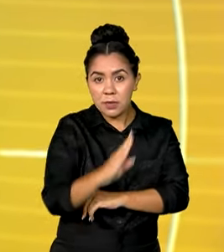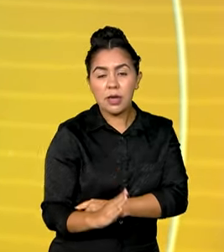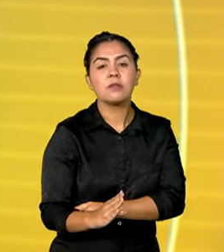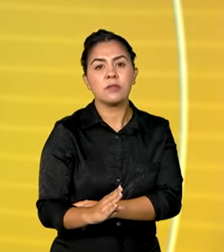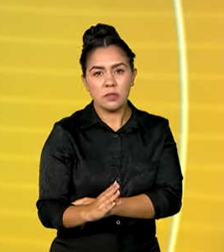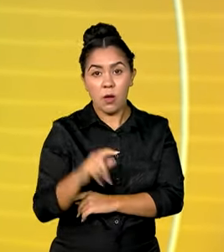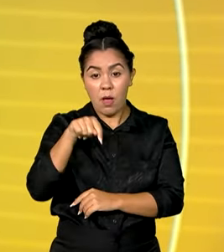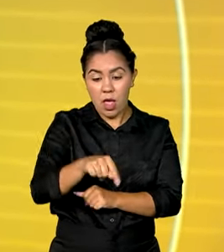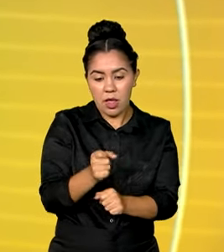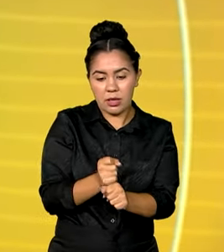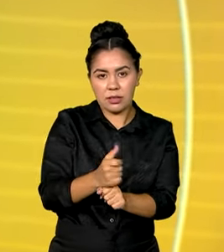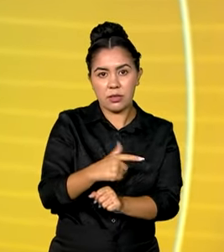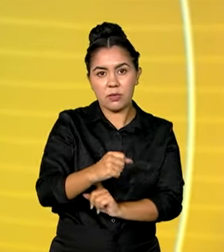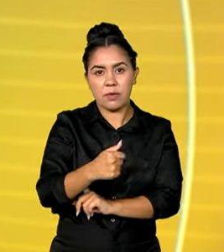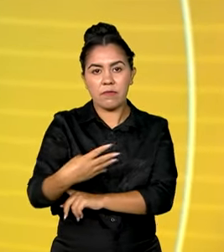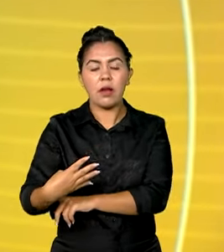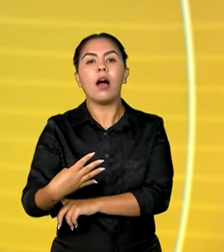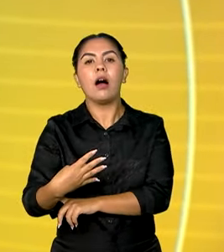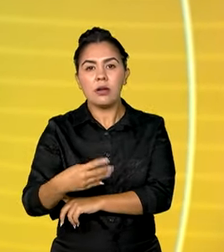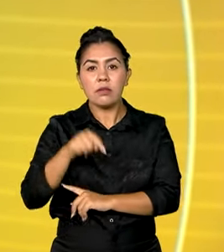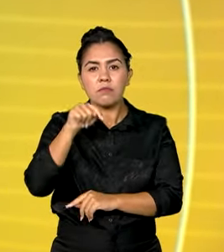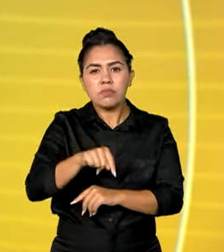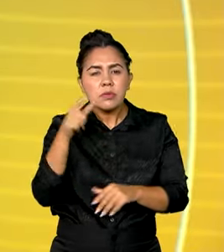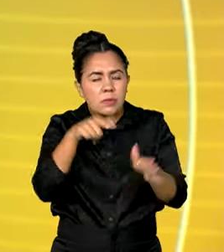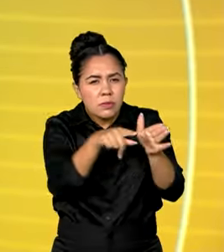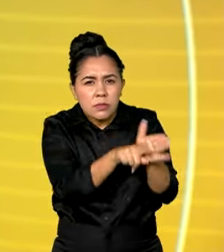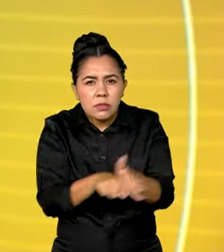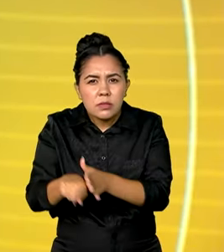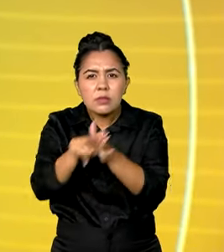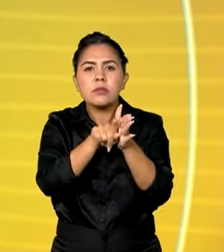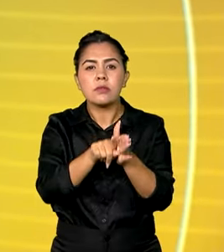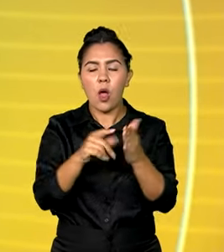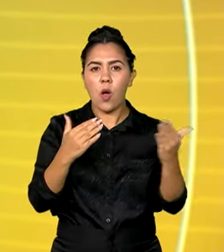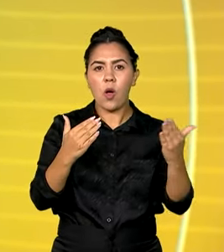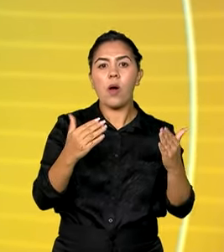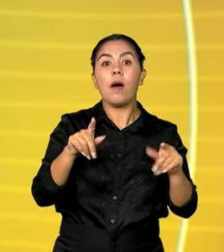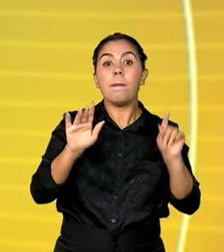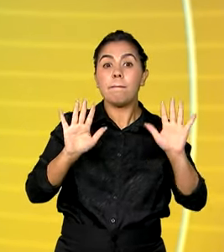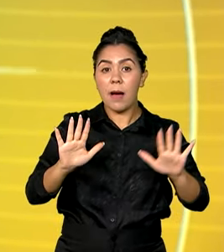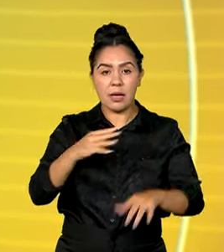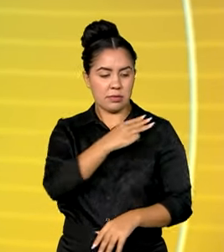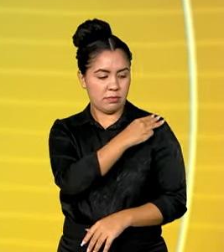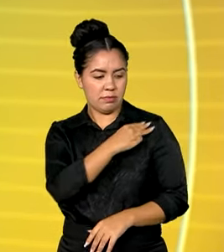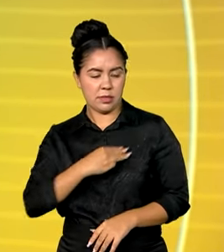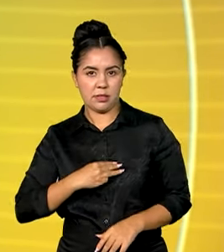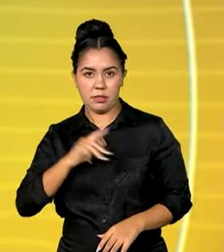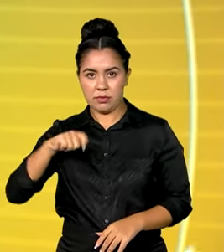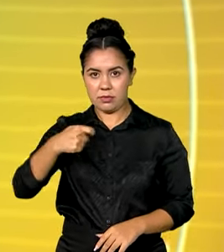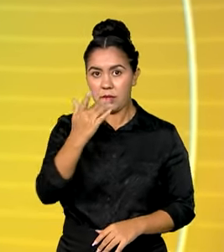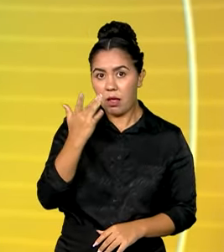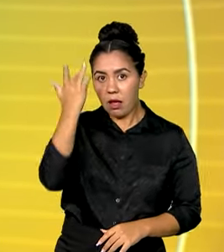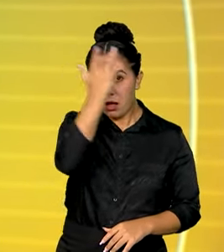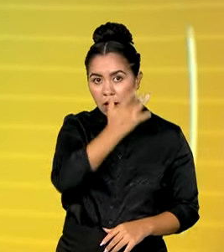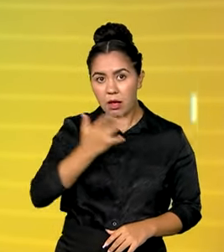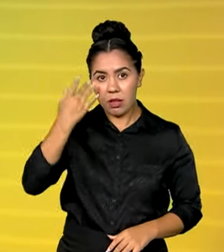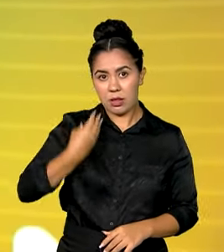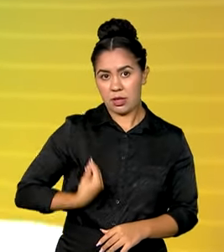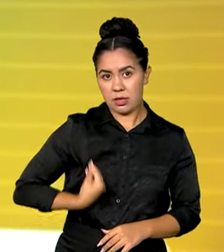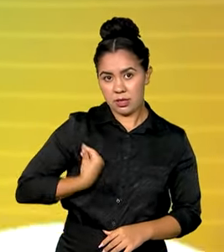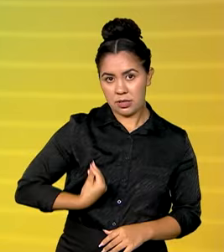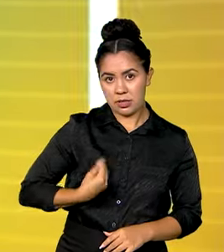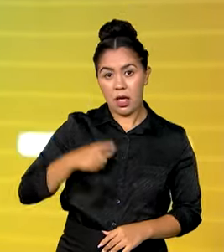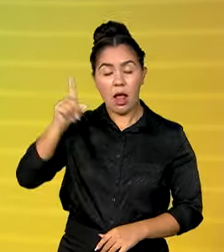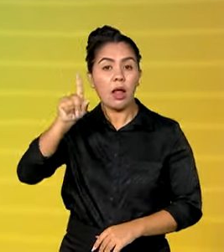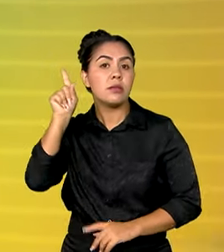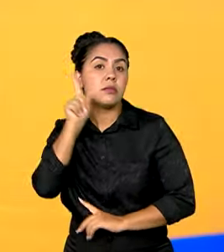feita pelo Fundo Monetário Internacional para qualquer país. O ministro Fernando Haddad, que está em Washington, nos